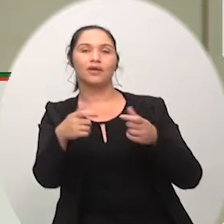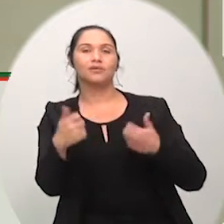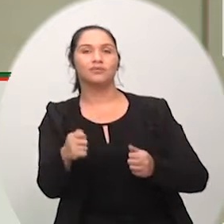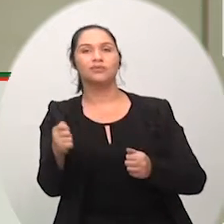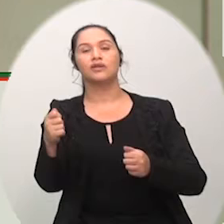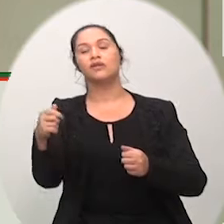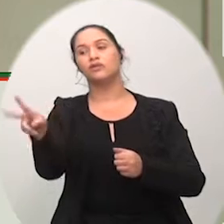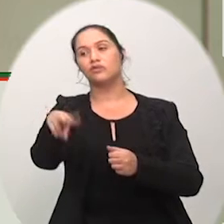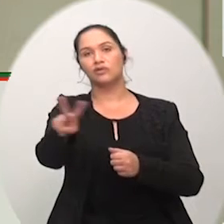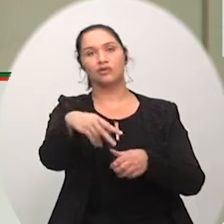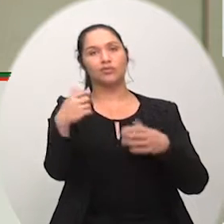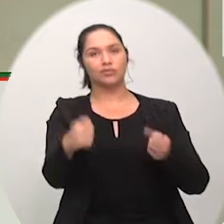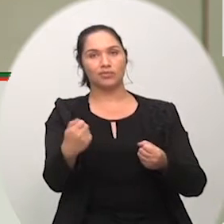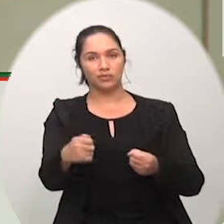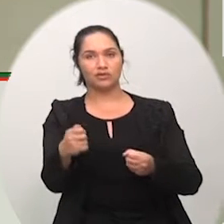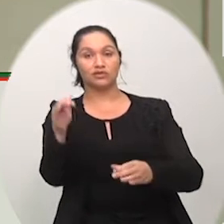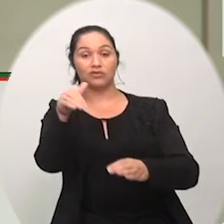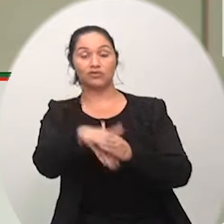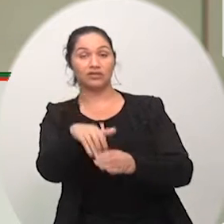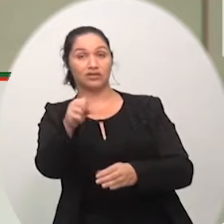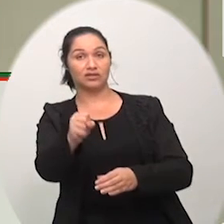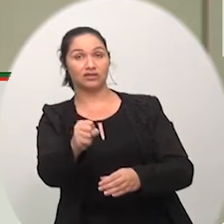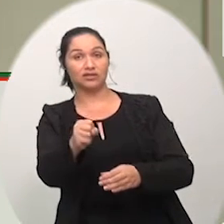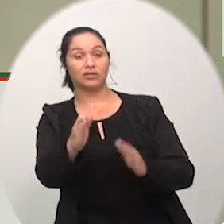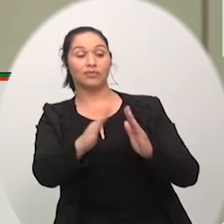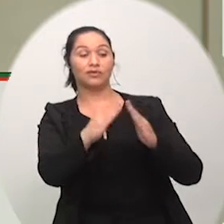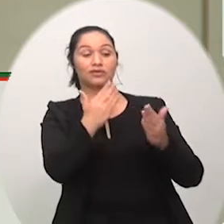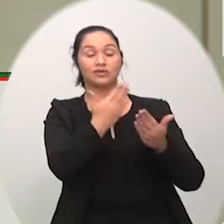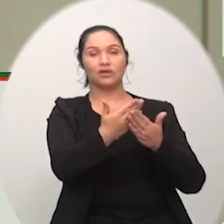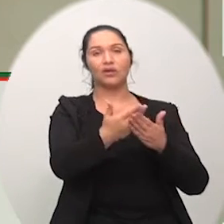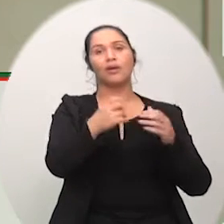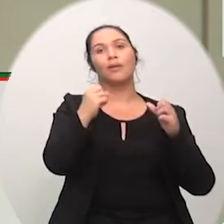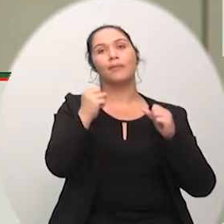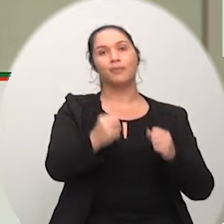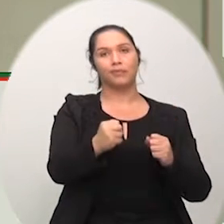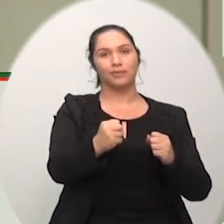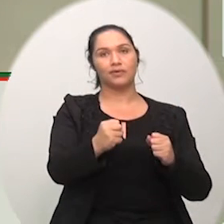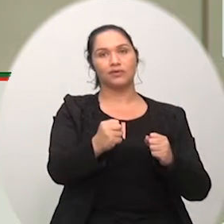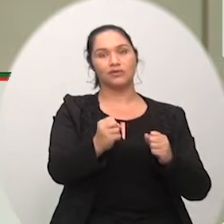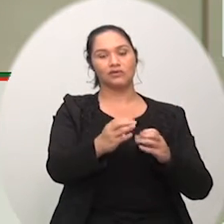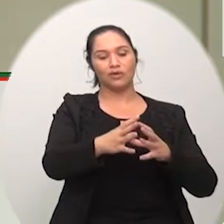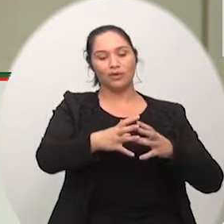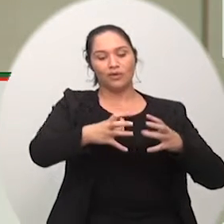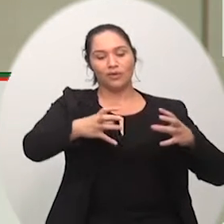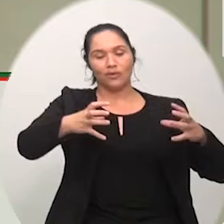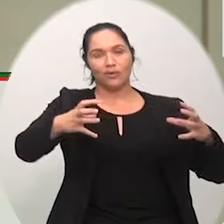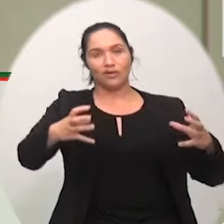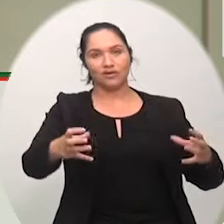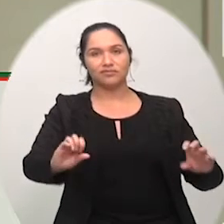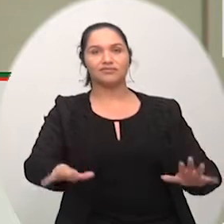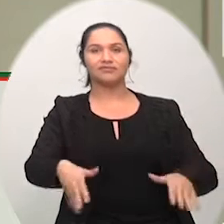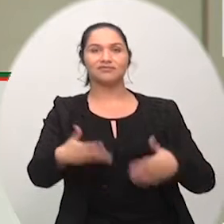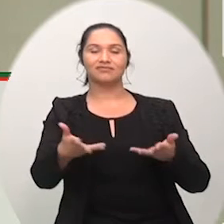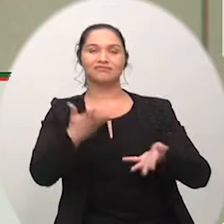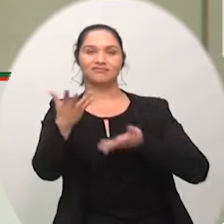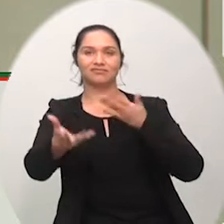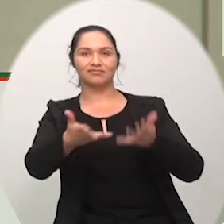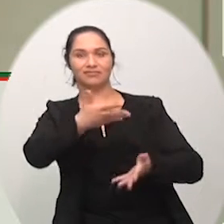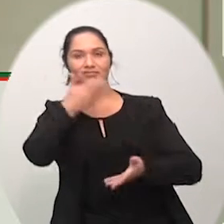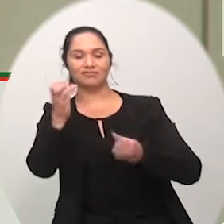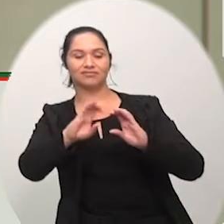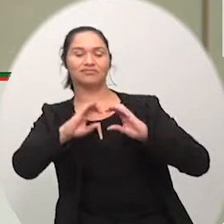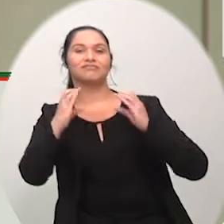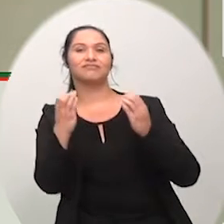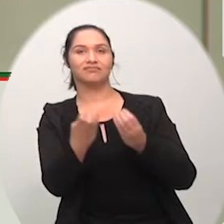estão aqui presentes né para que a escola possa se ampliar né e atender melhor a comunidade onde está inserida a escola Érico eu não fiz a